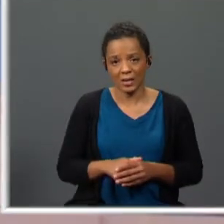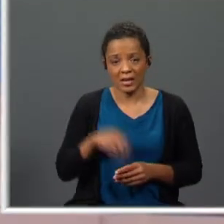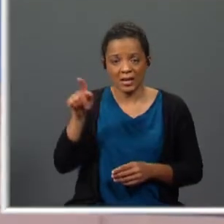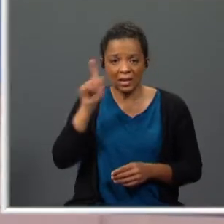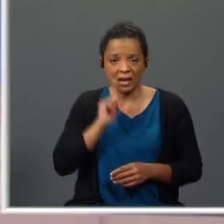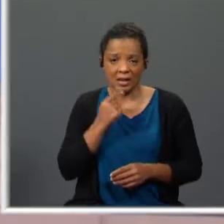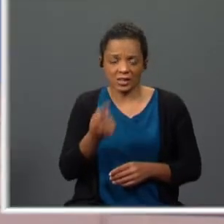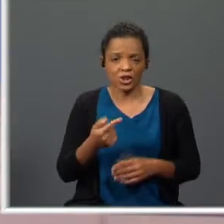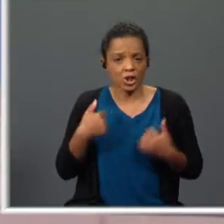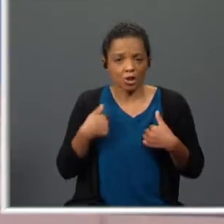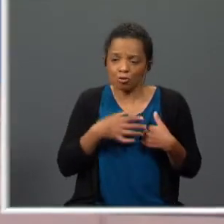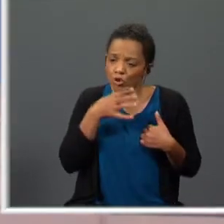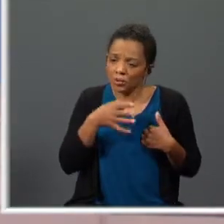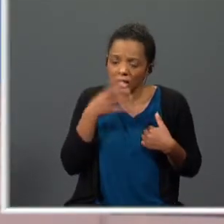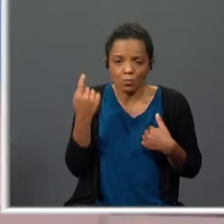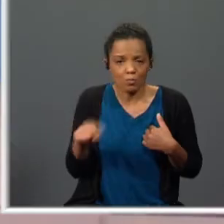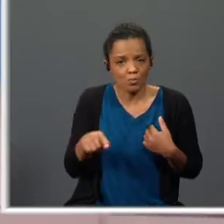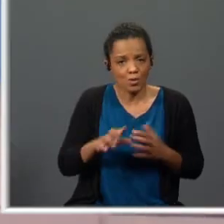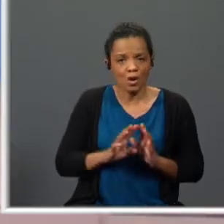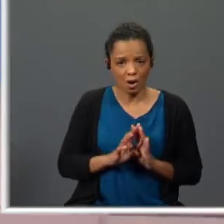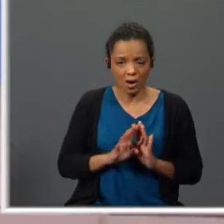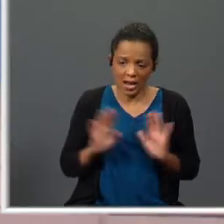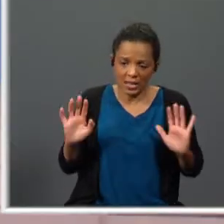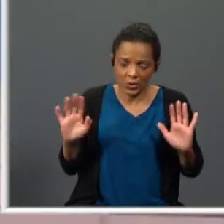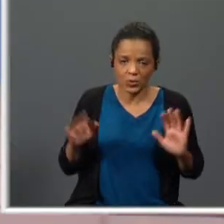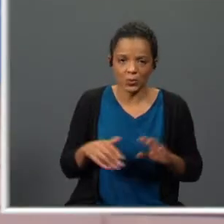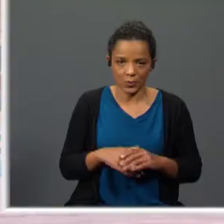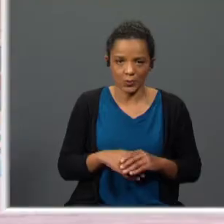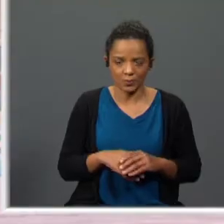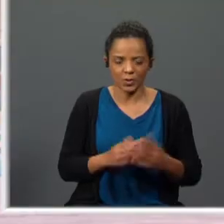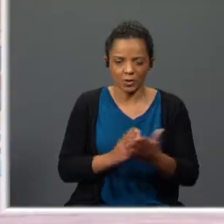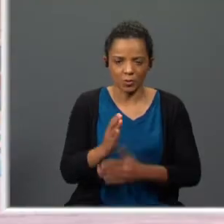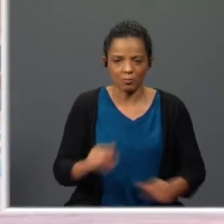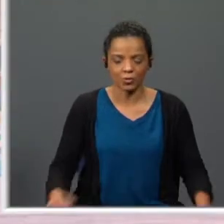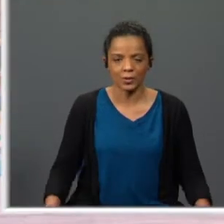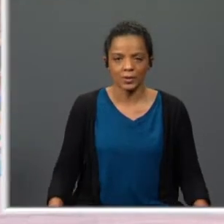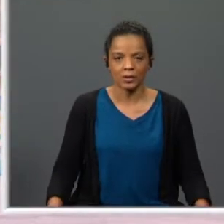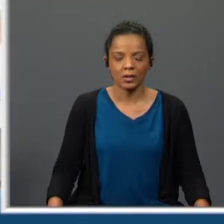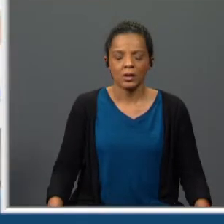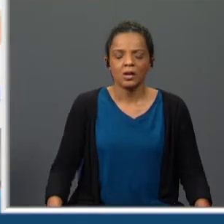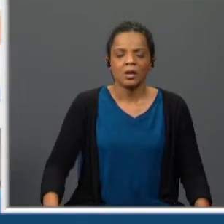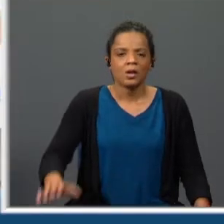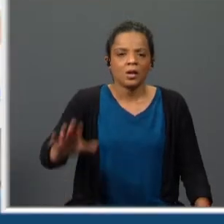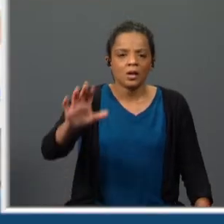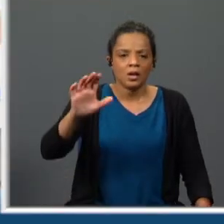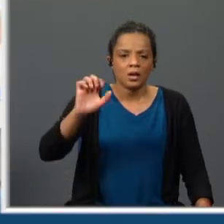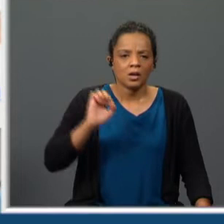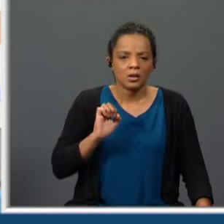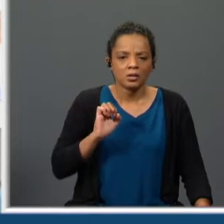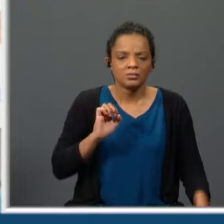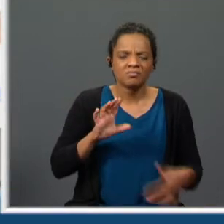diz eu só estou a argumentar portanto tens que ter isto em conta continuamos não cures de